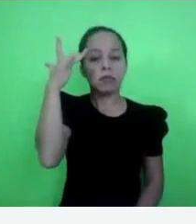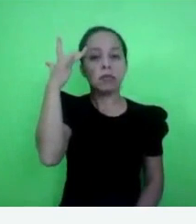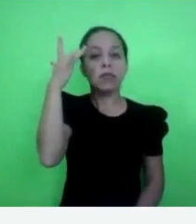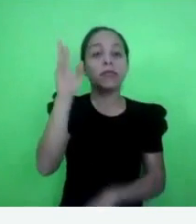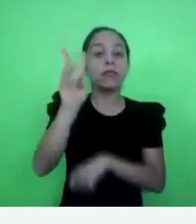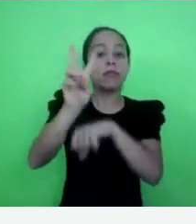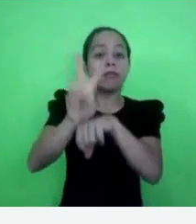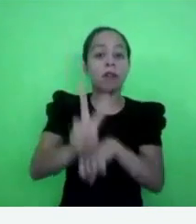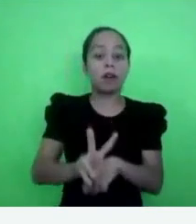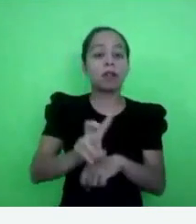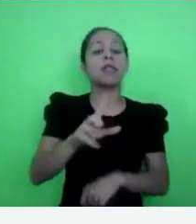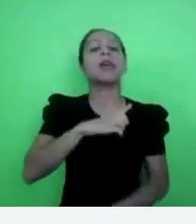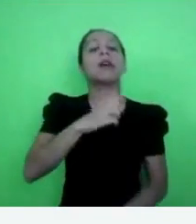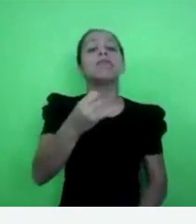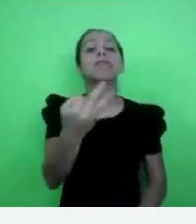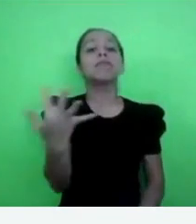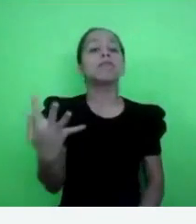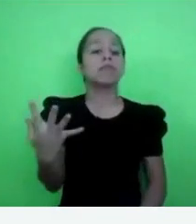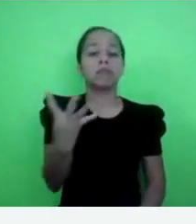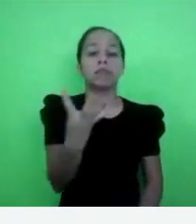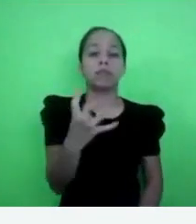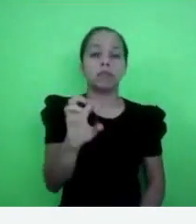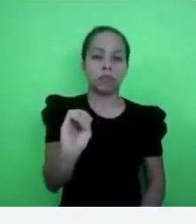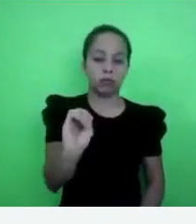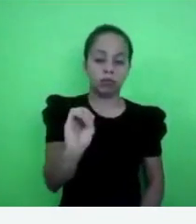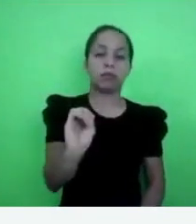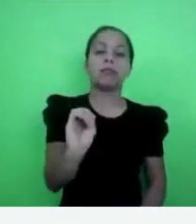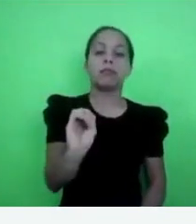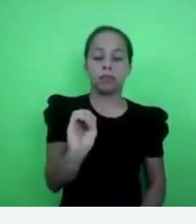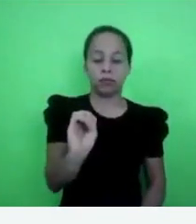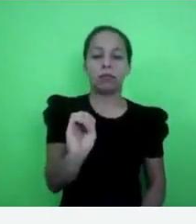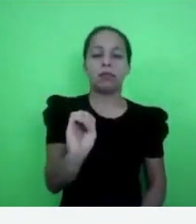Total de vagas, 40.